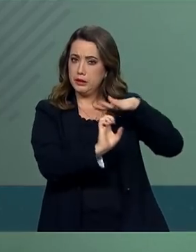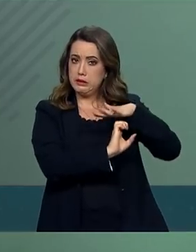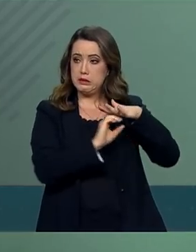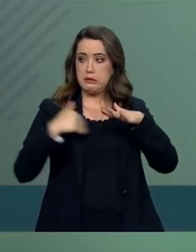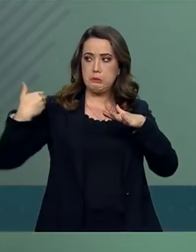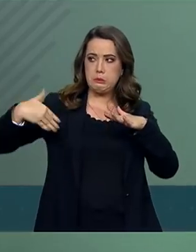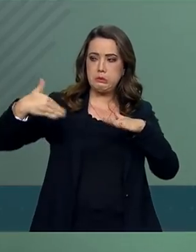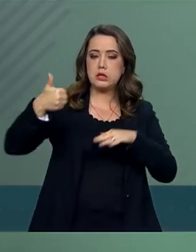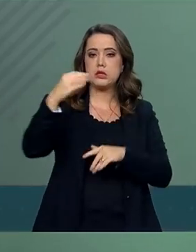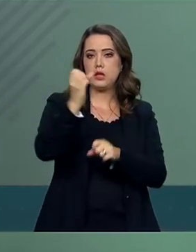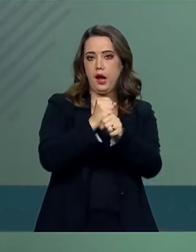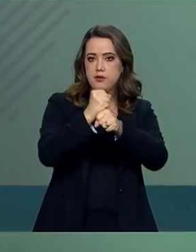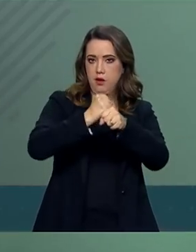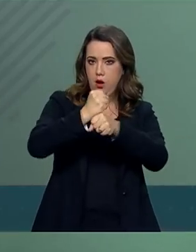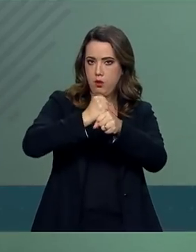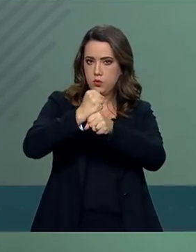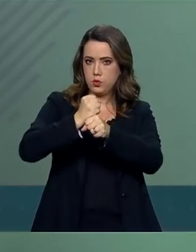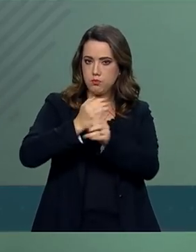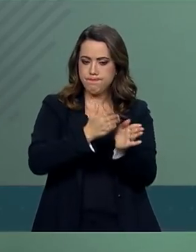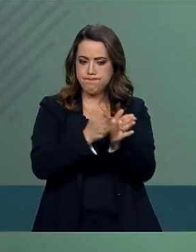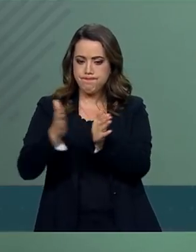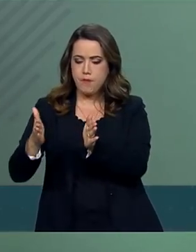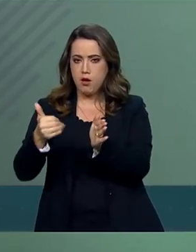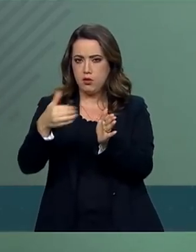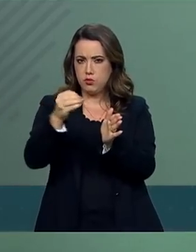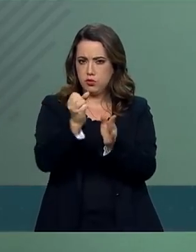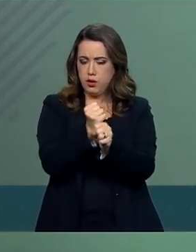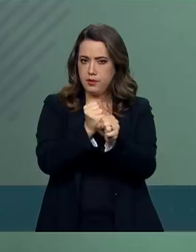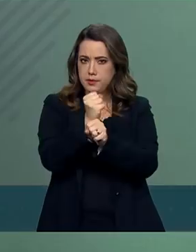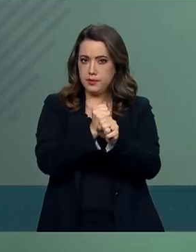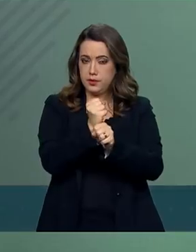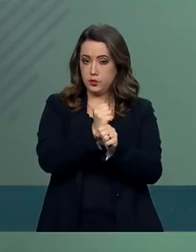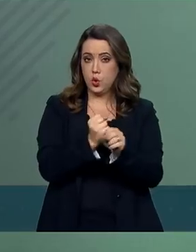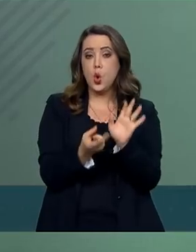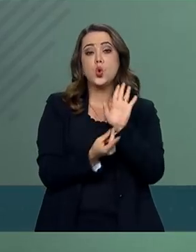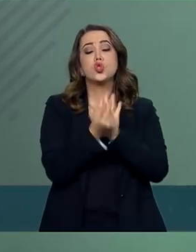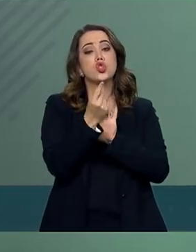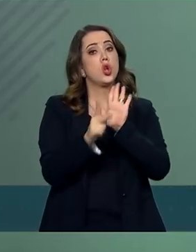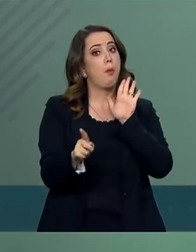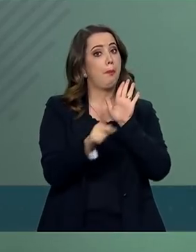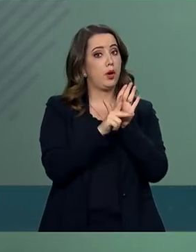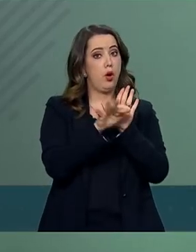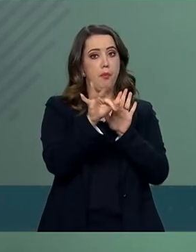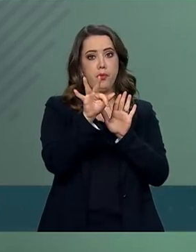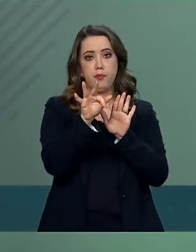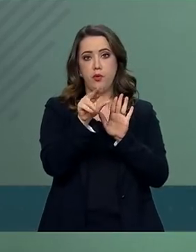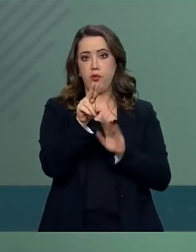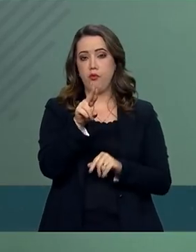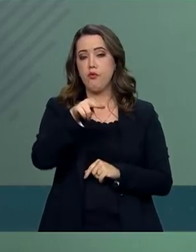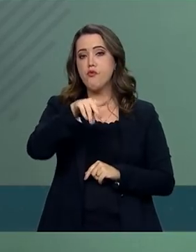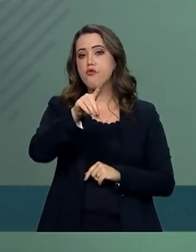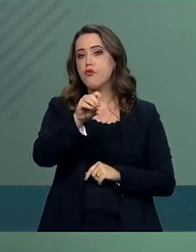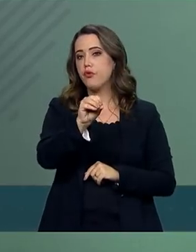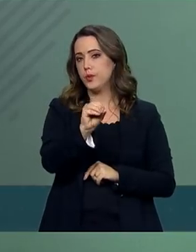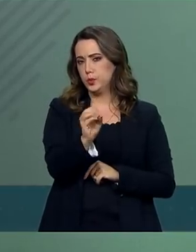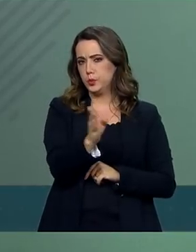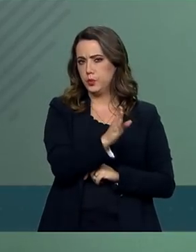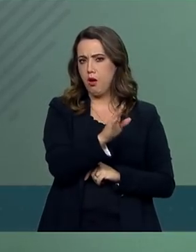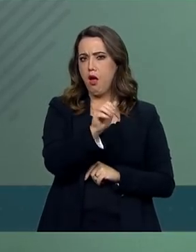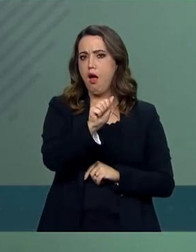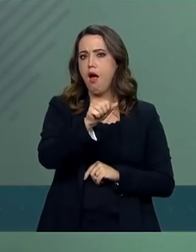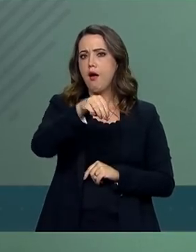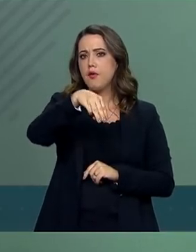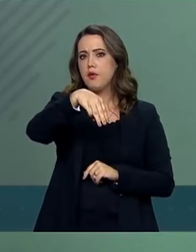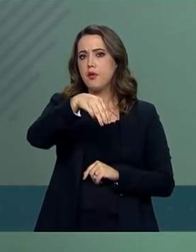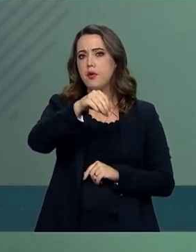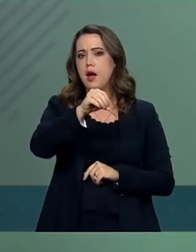dez anos no âmbito do Fundo Amazônia, que totalizaram compromissos de cerca de 1